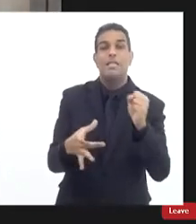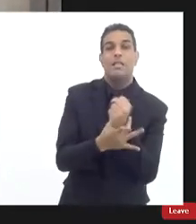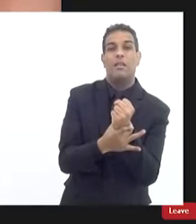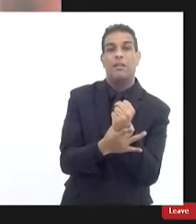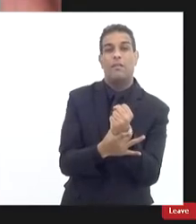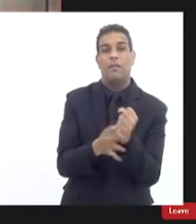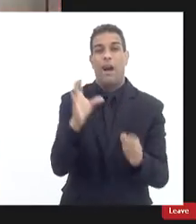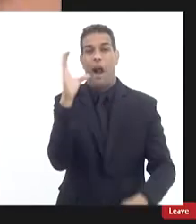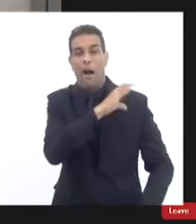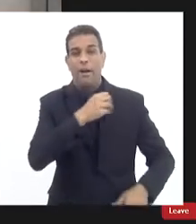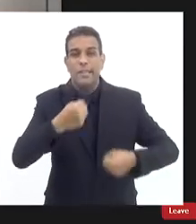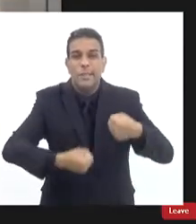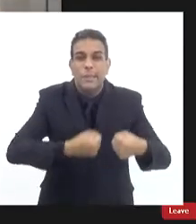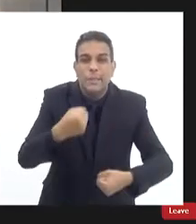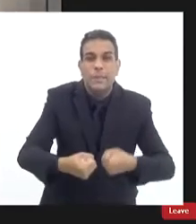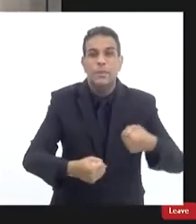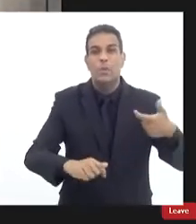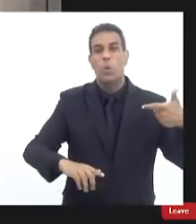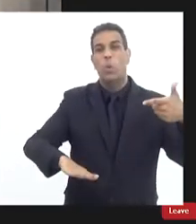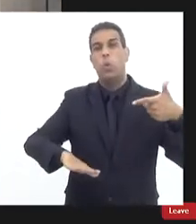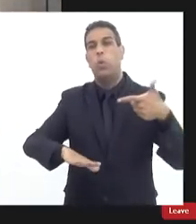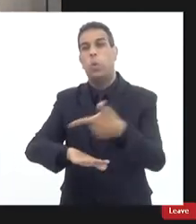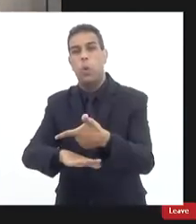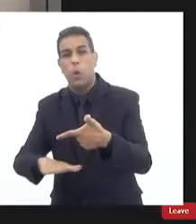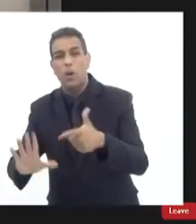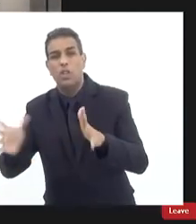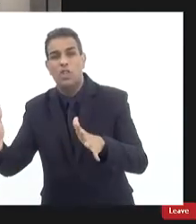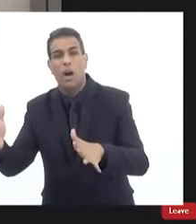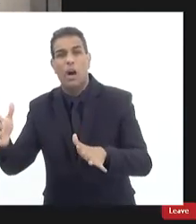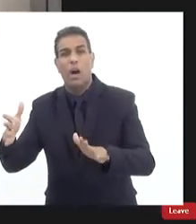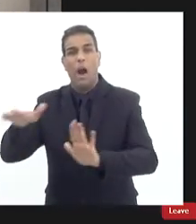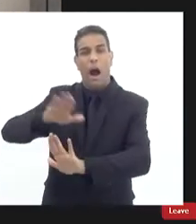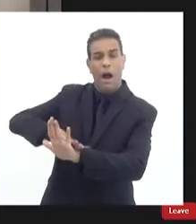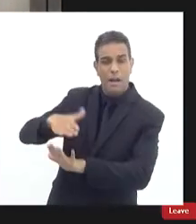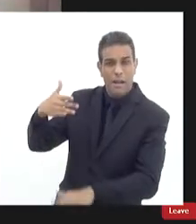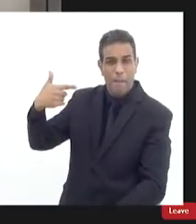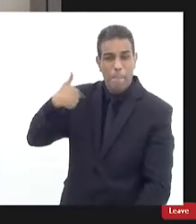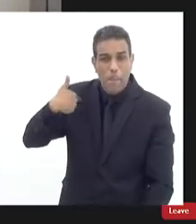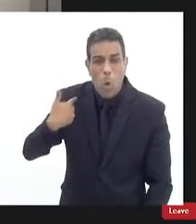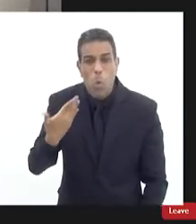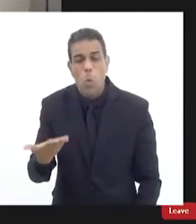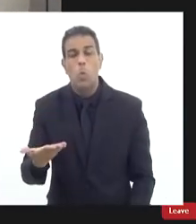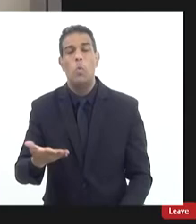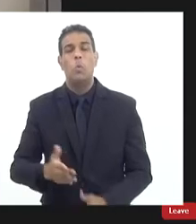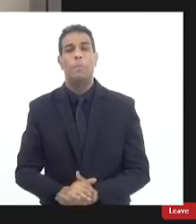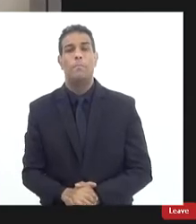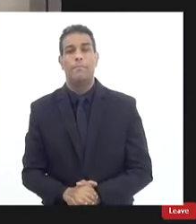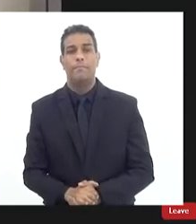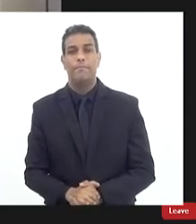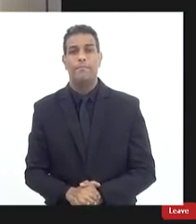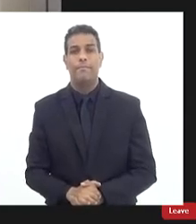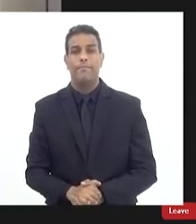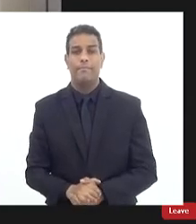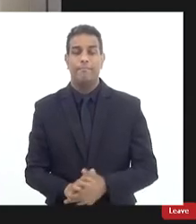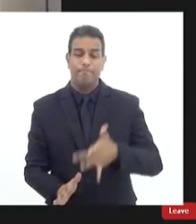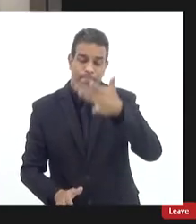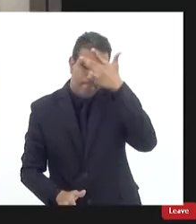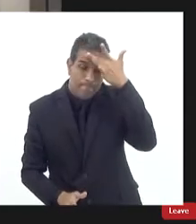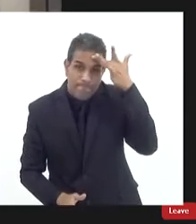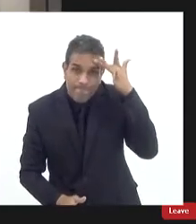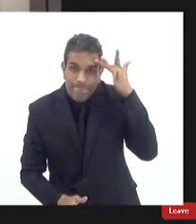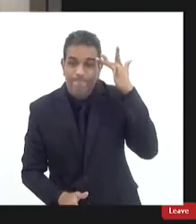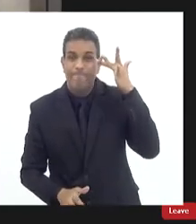vai chegar rápido atingir você vai sair correndo senão o colega dele vai matar você até você chegar lá as pessoas acham que o